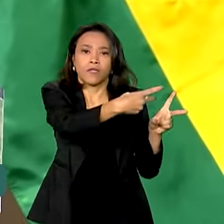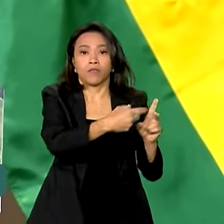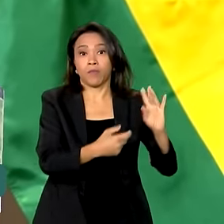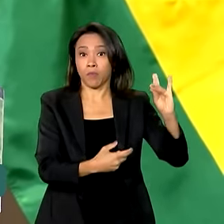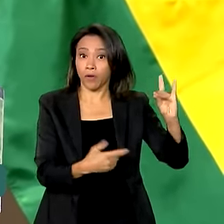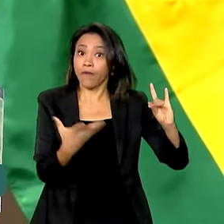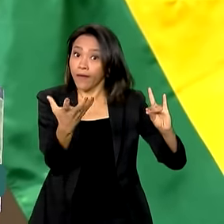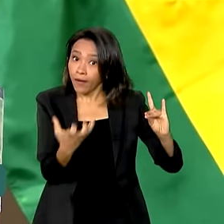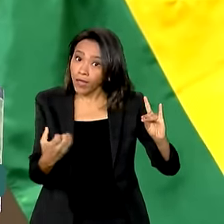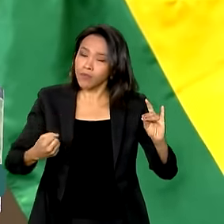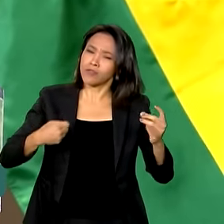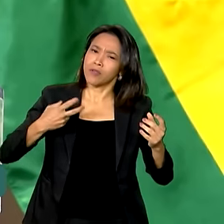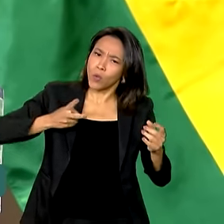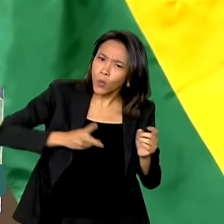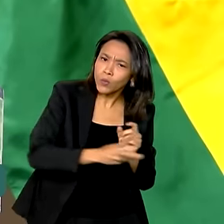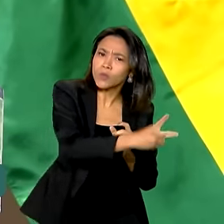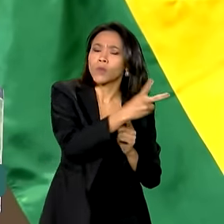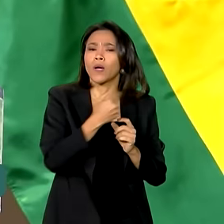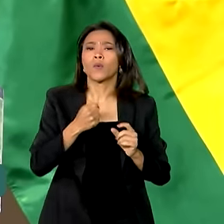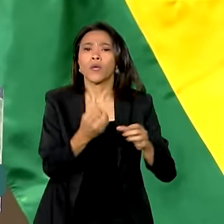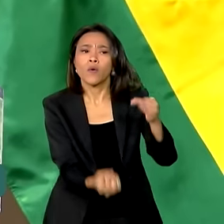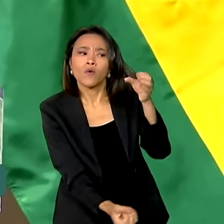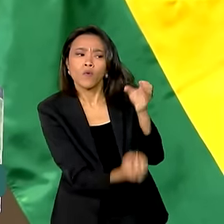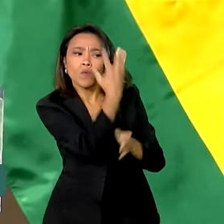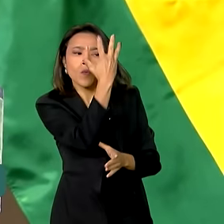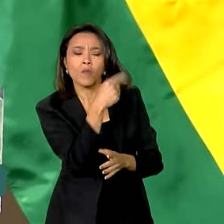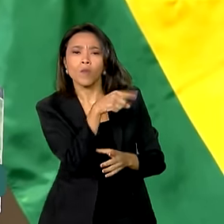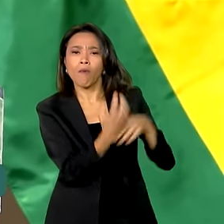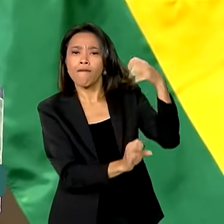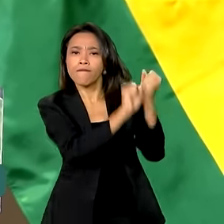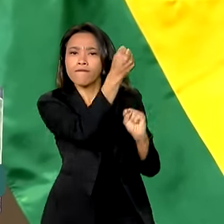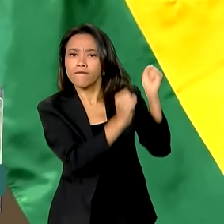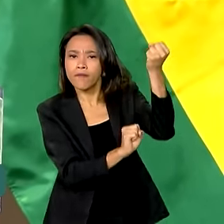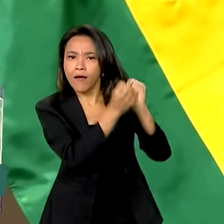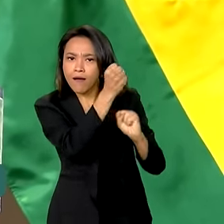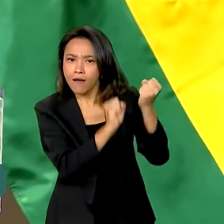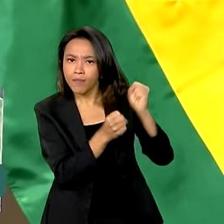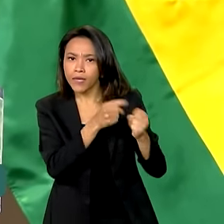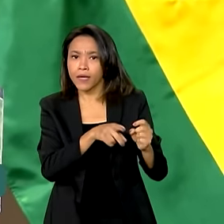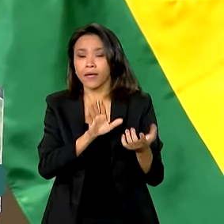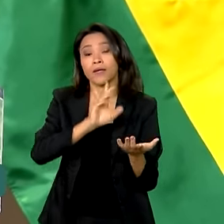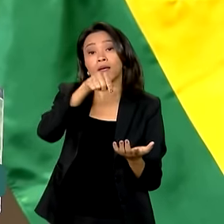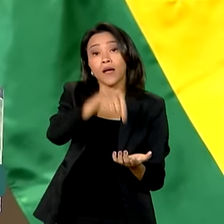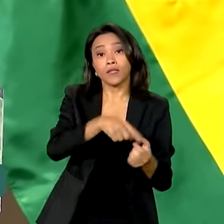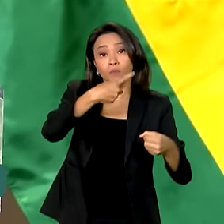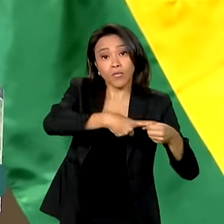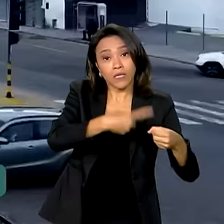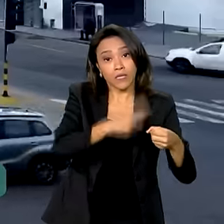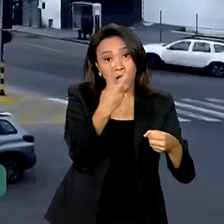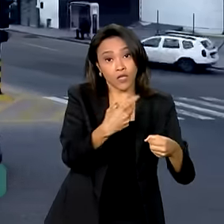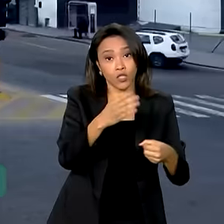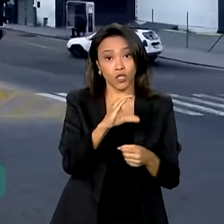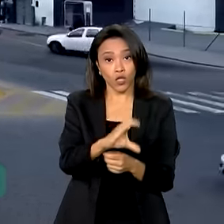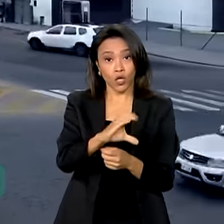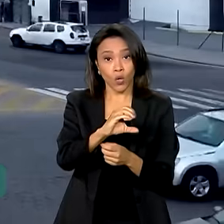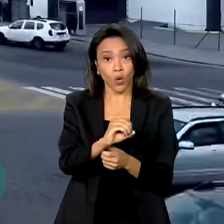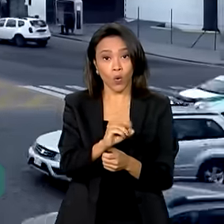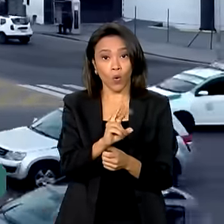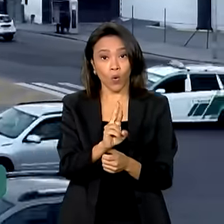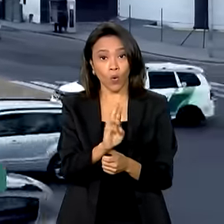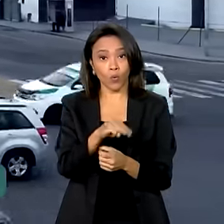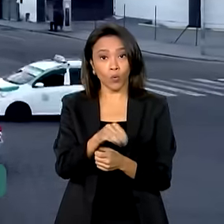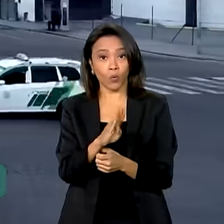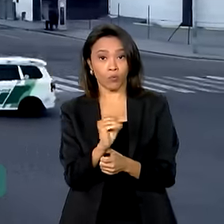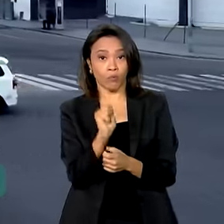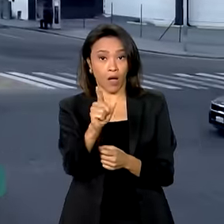parceria com a implantação de uma fábrica de nitrogenados entre Corumbá e Porto Guijarro. Esta semana, a